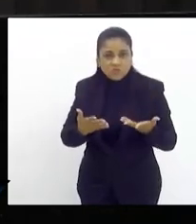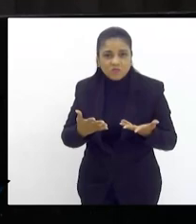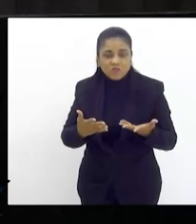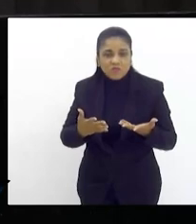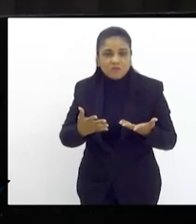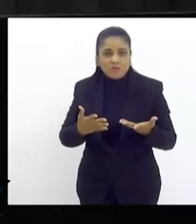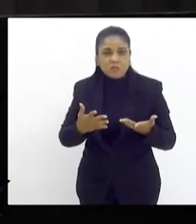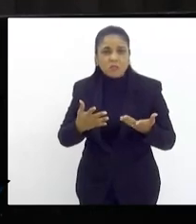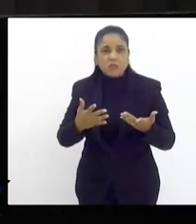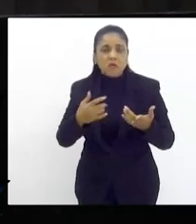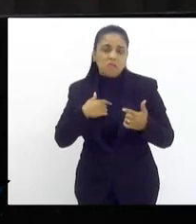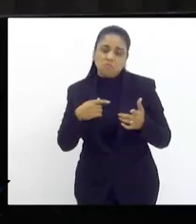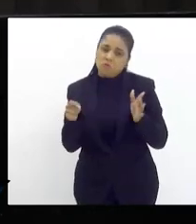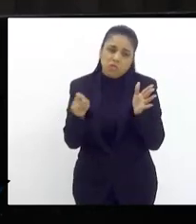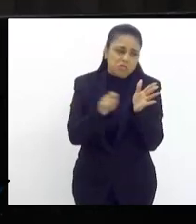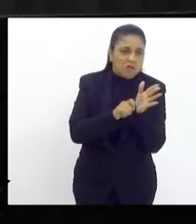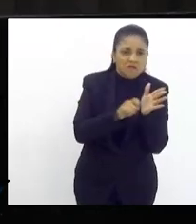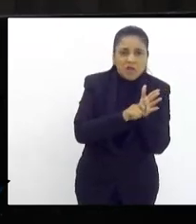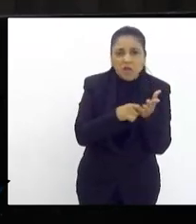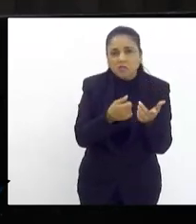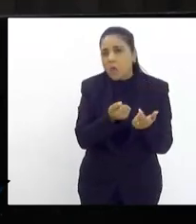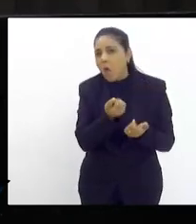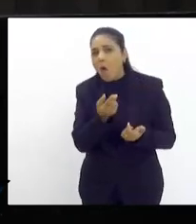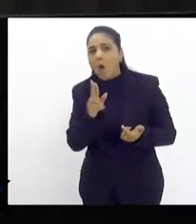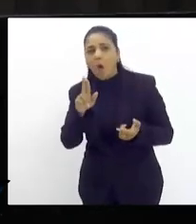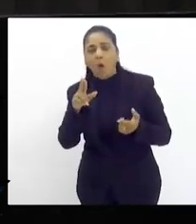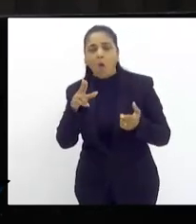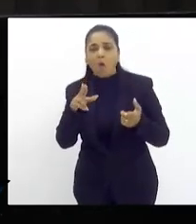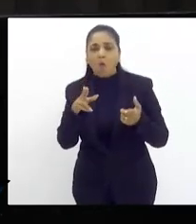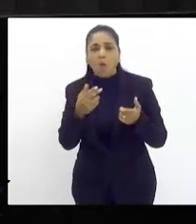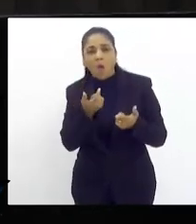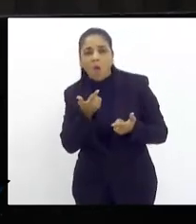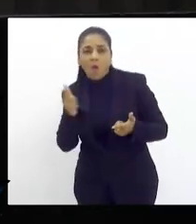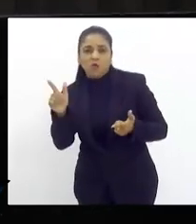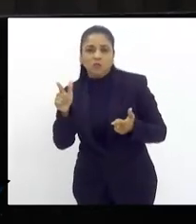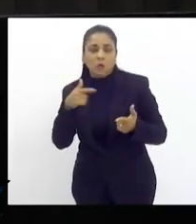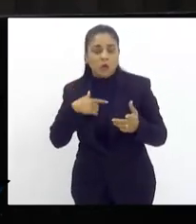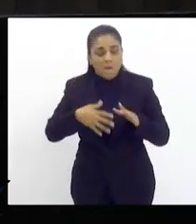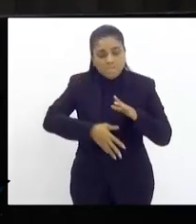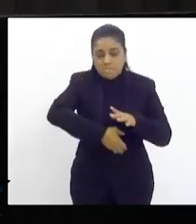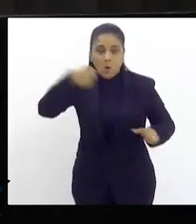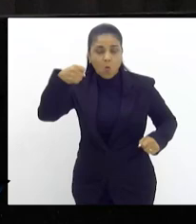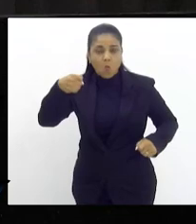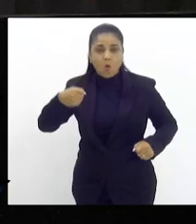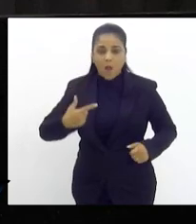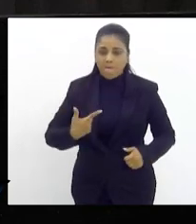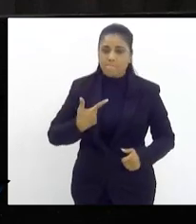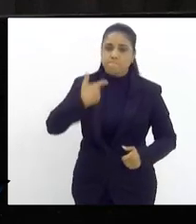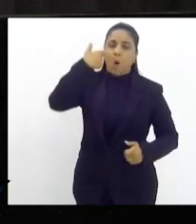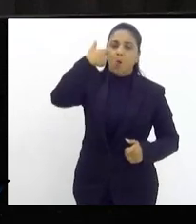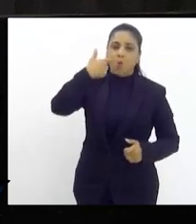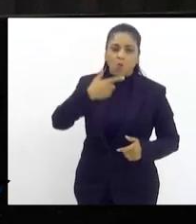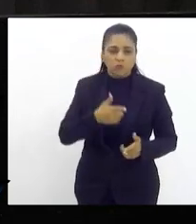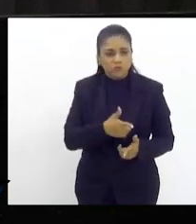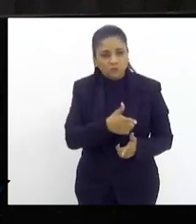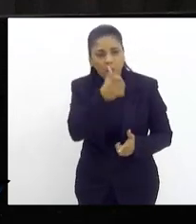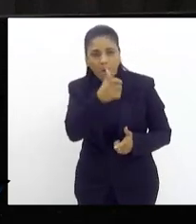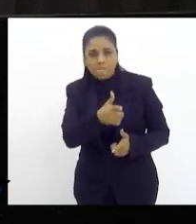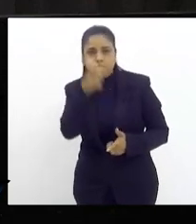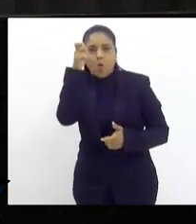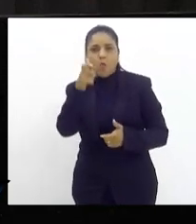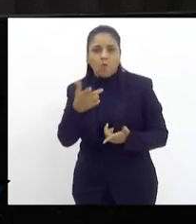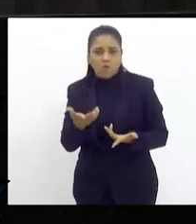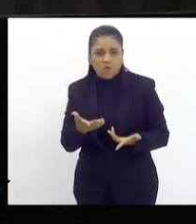se era algum traficante que era mas entrou em luta ele tomou a arma do policial e deu tiro nos dois policiais